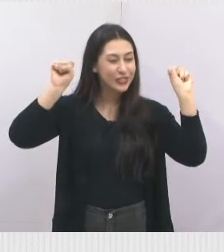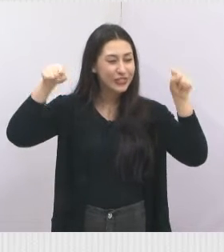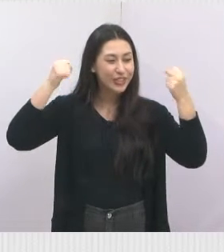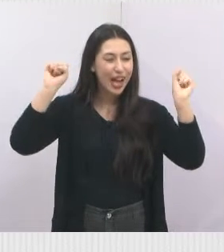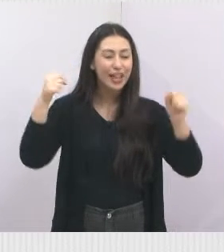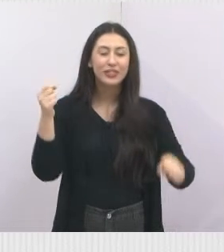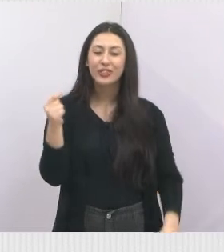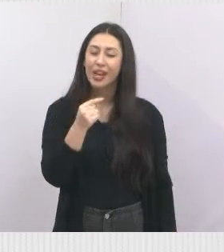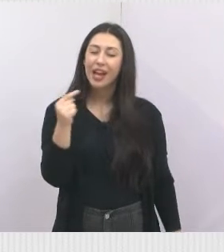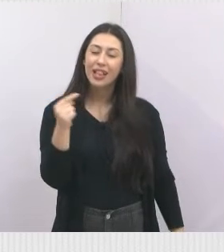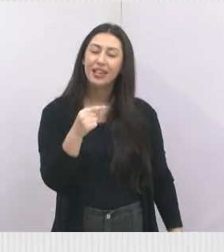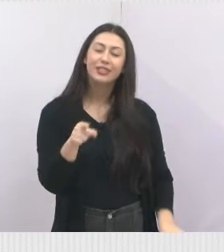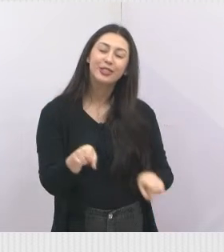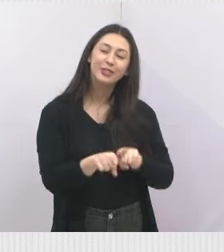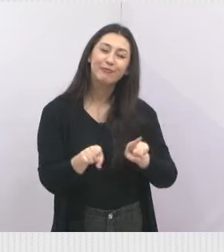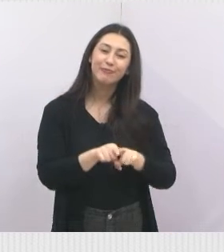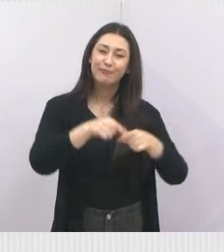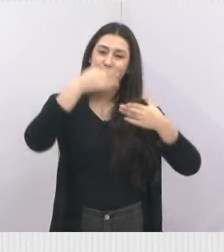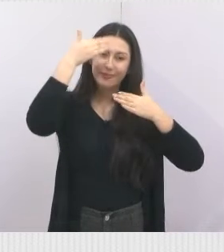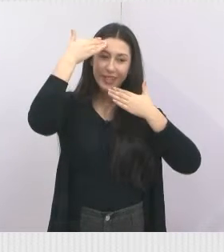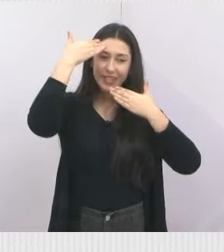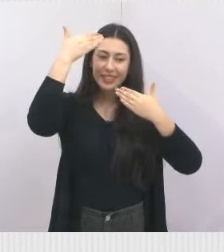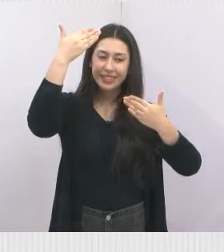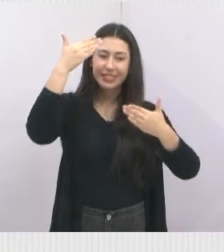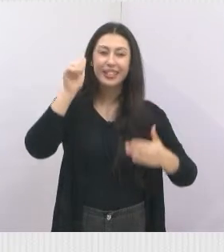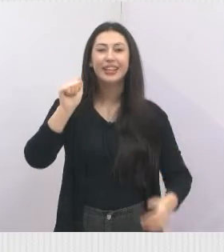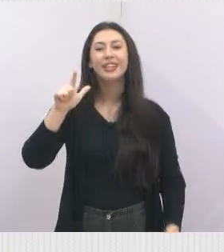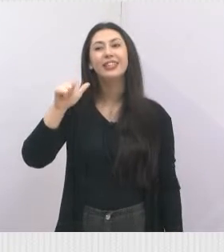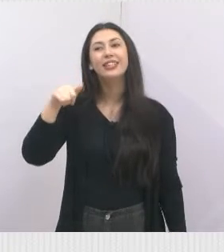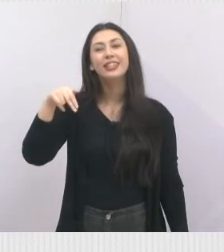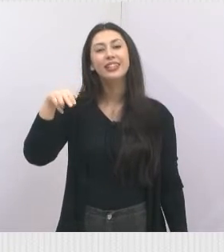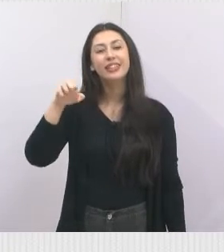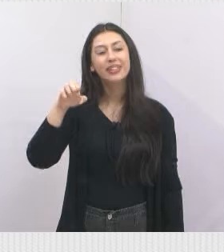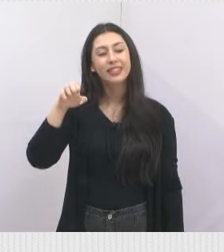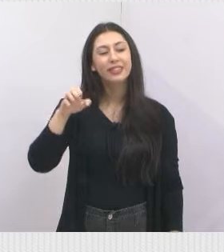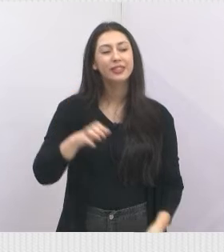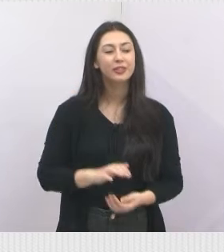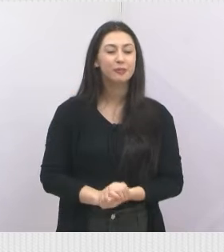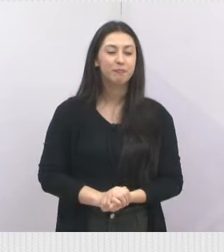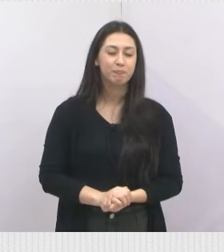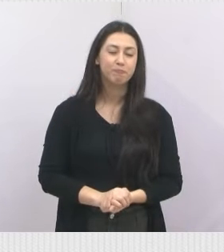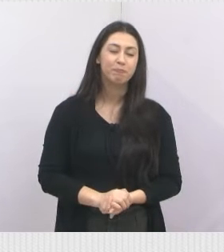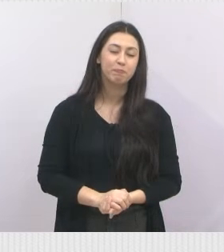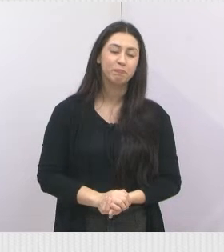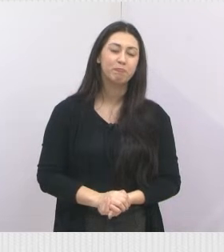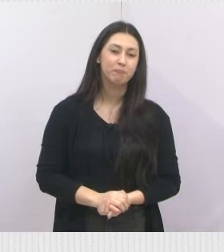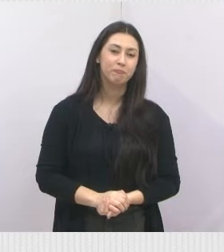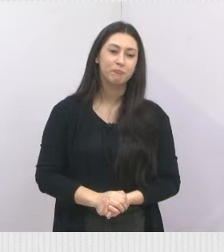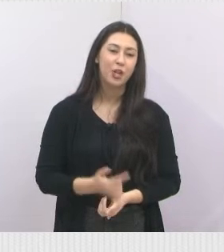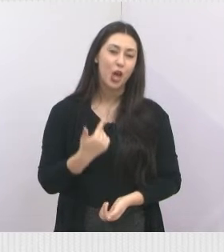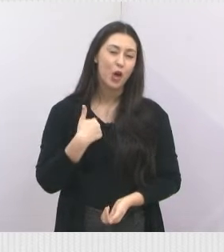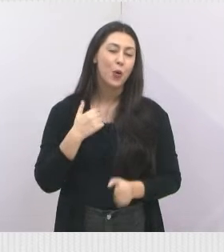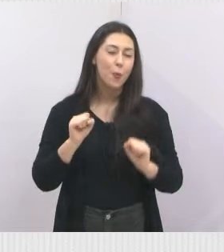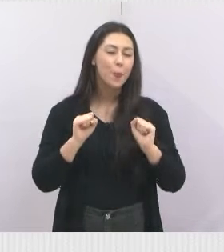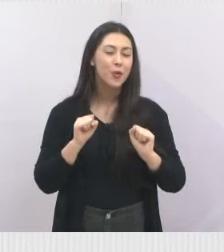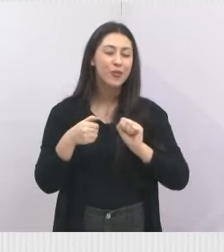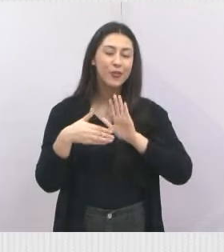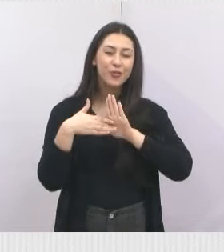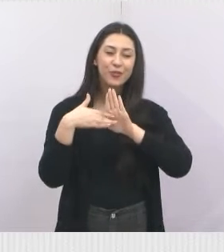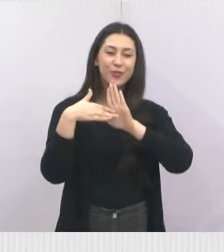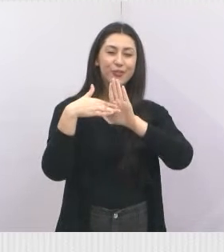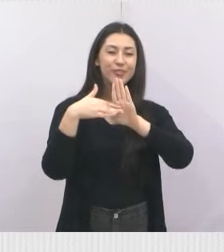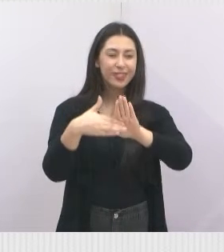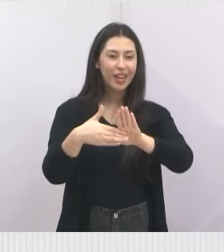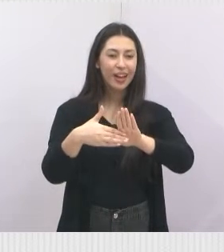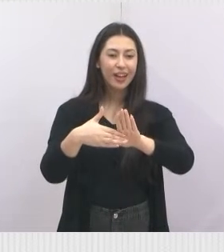Lago Azul e já de antemão agradecer o olhar da Aline, né? E por ter me usado como instrumento para levar